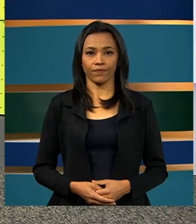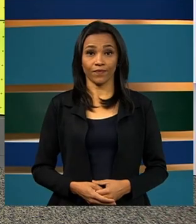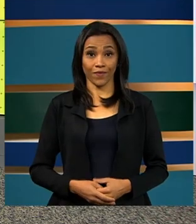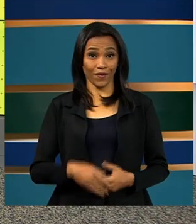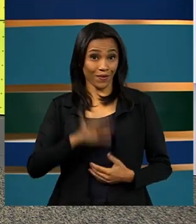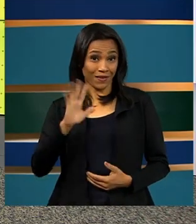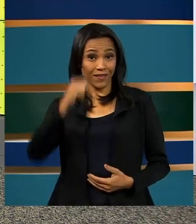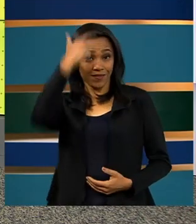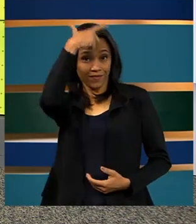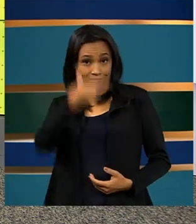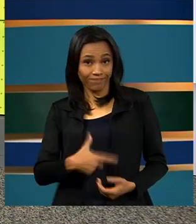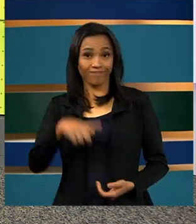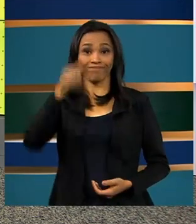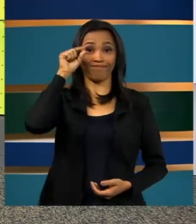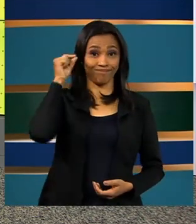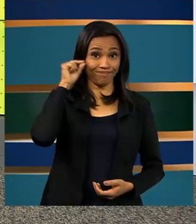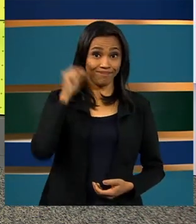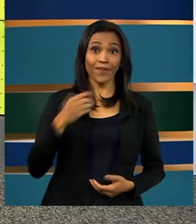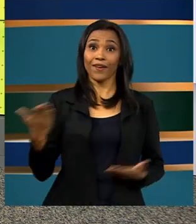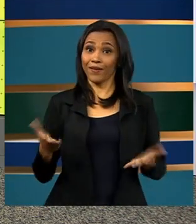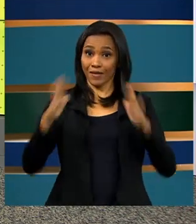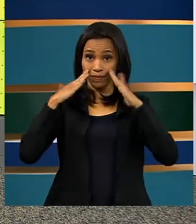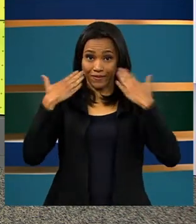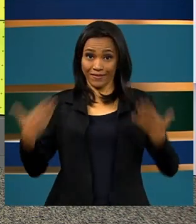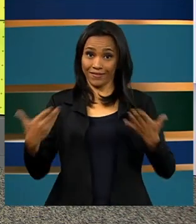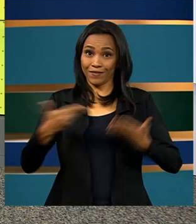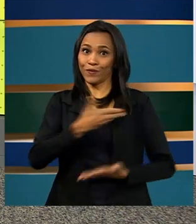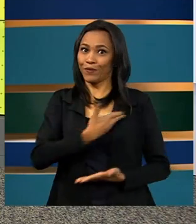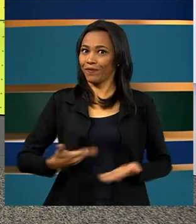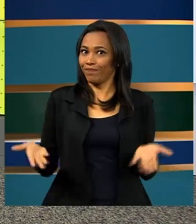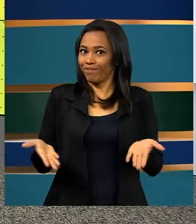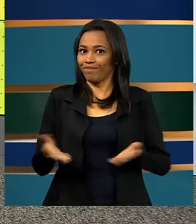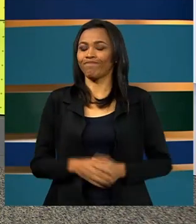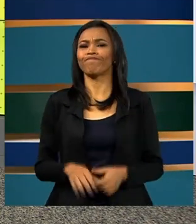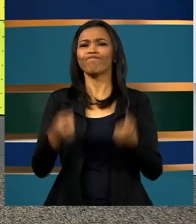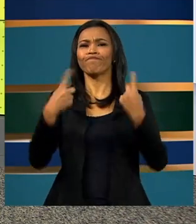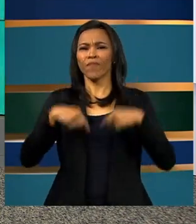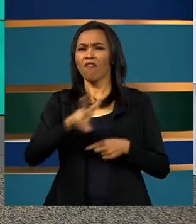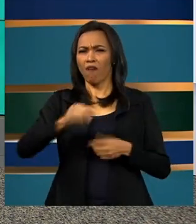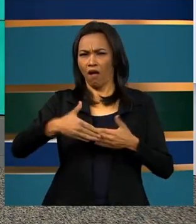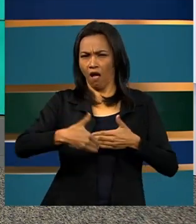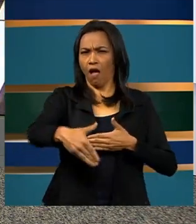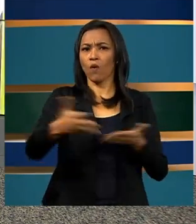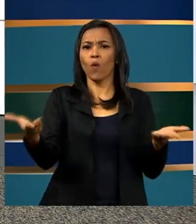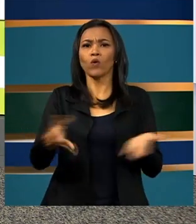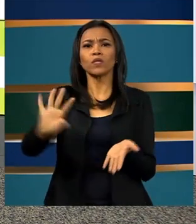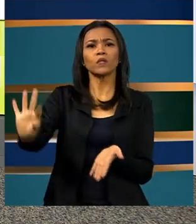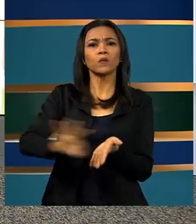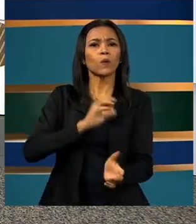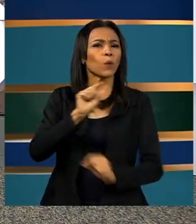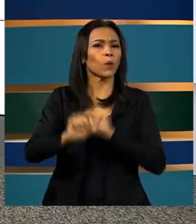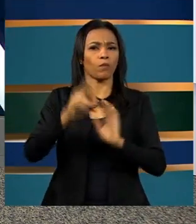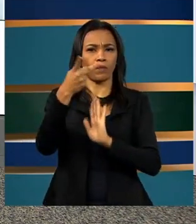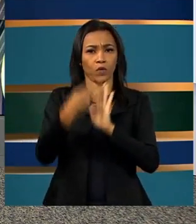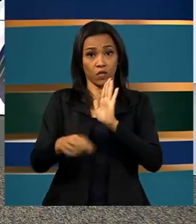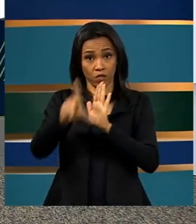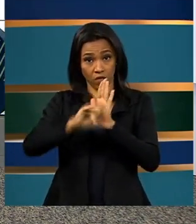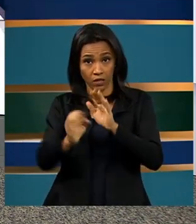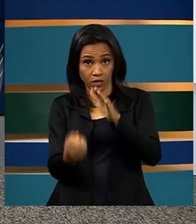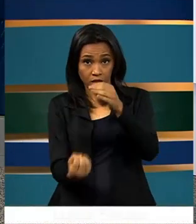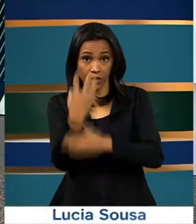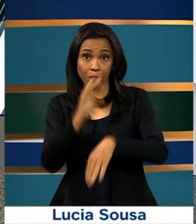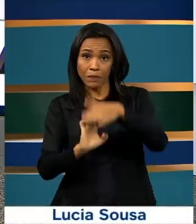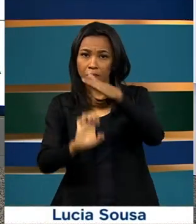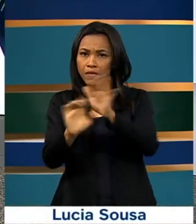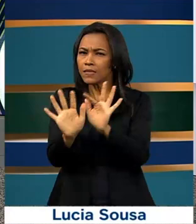Olá, eu sou Mara Kenup e está no ar o governo agora. Vai ser sancionado hoje o projeto de lei que cria a